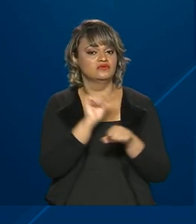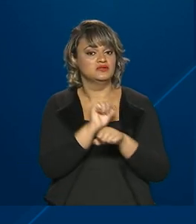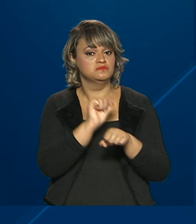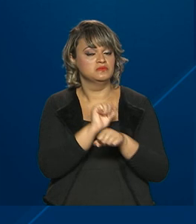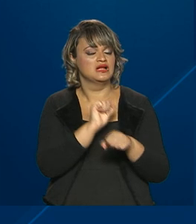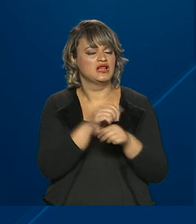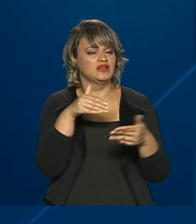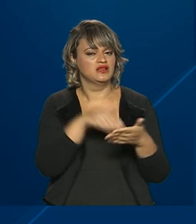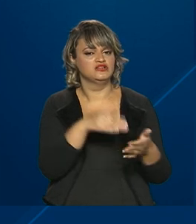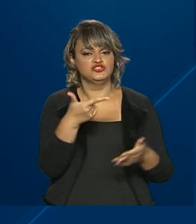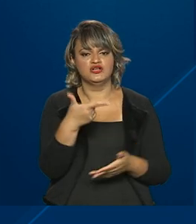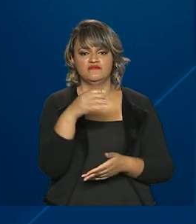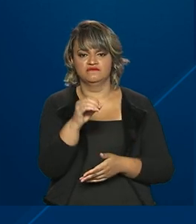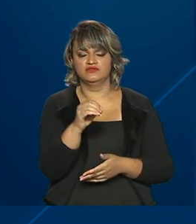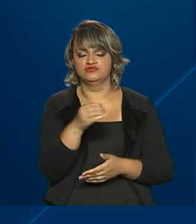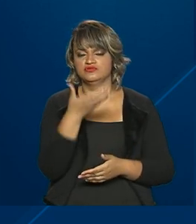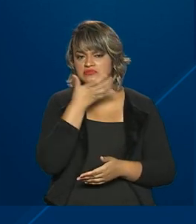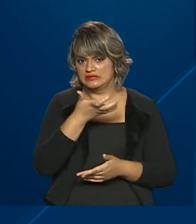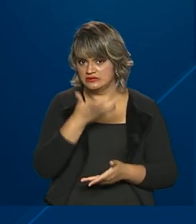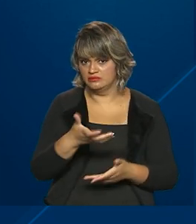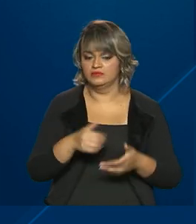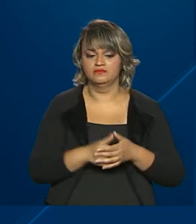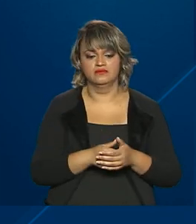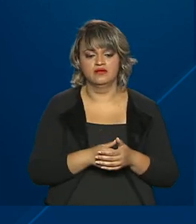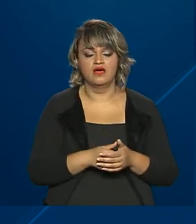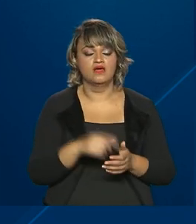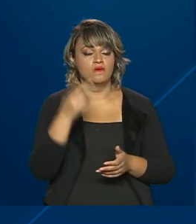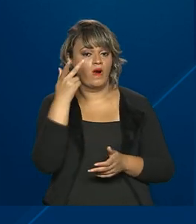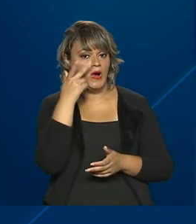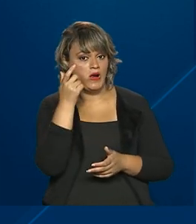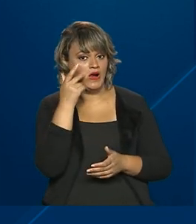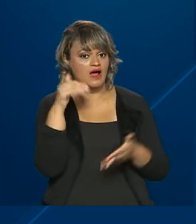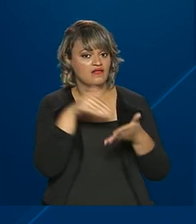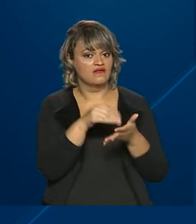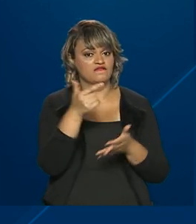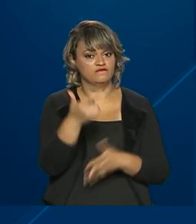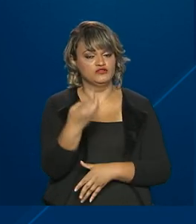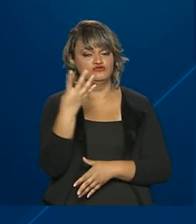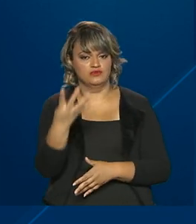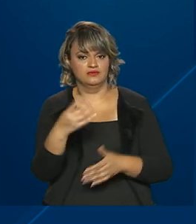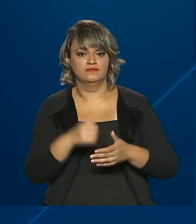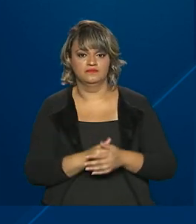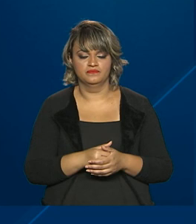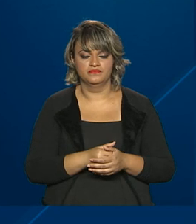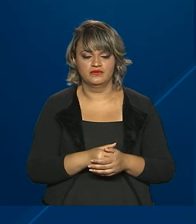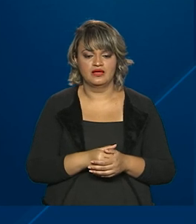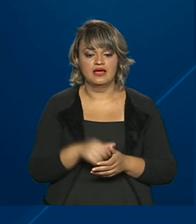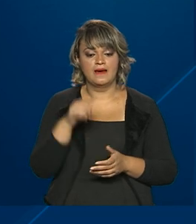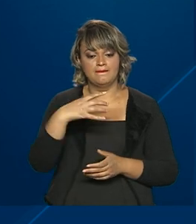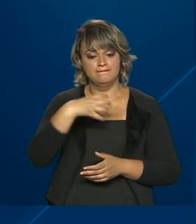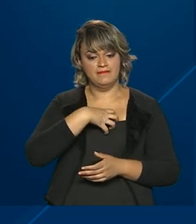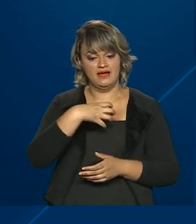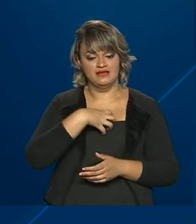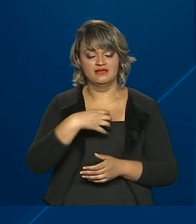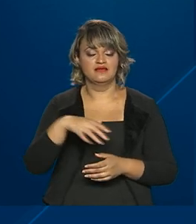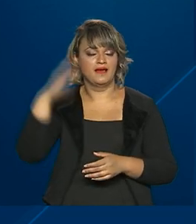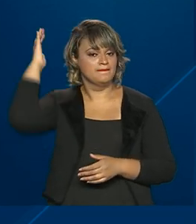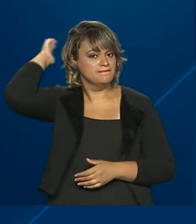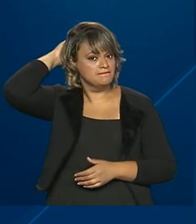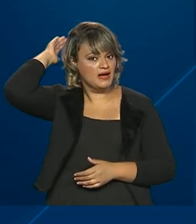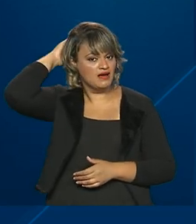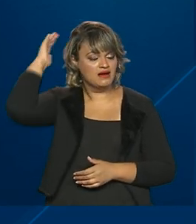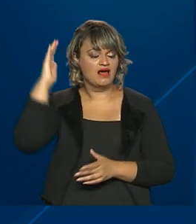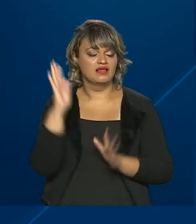do prazo vai até o dia 20 deste mês. O Ceará tem até o dia 24, enquanto que Bahia e Pará